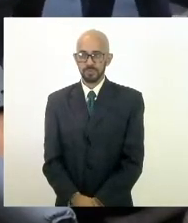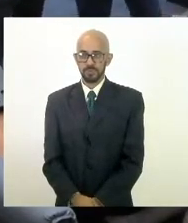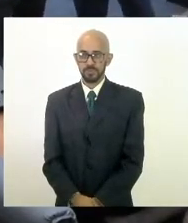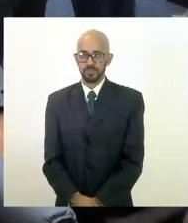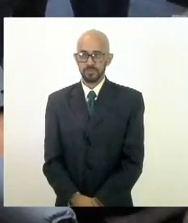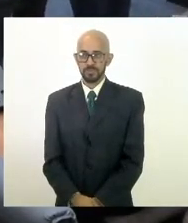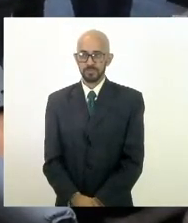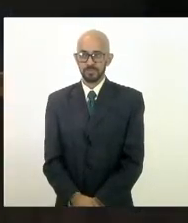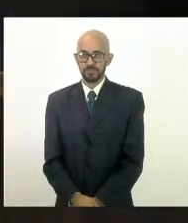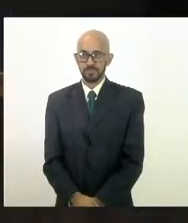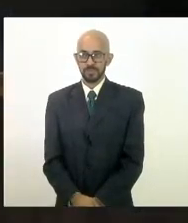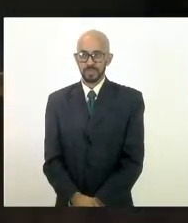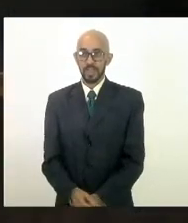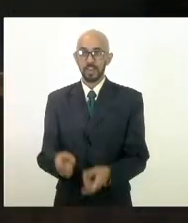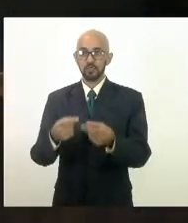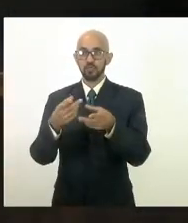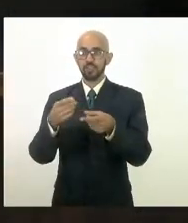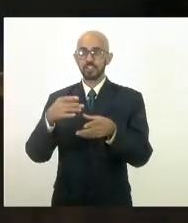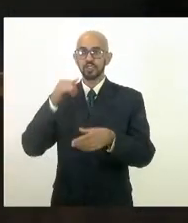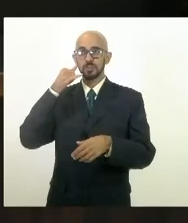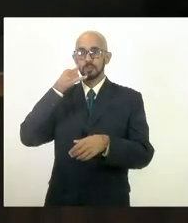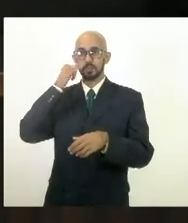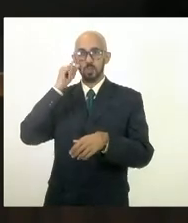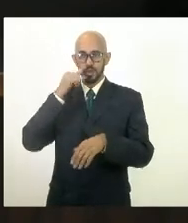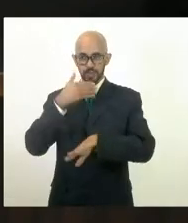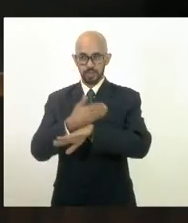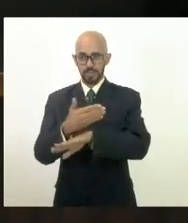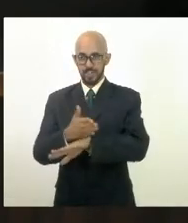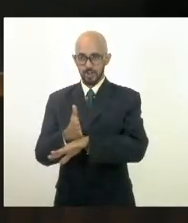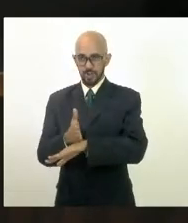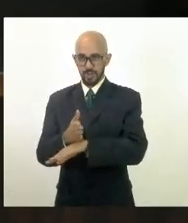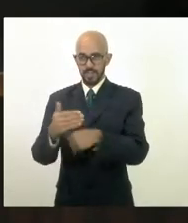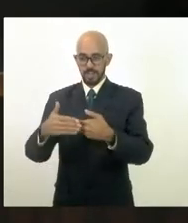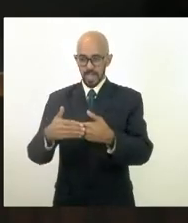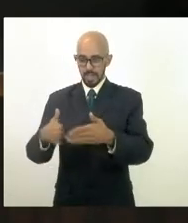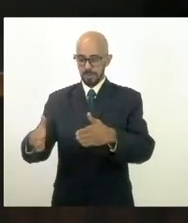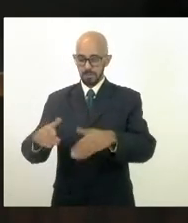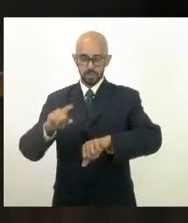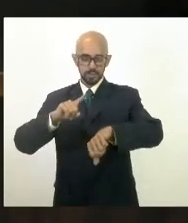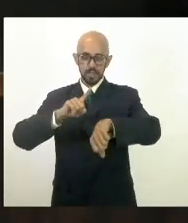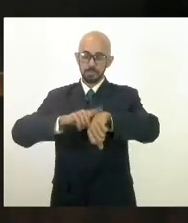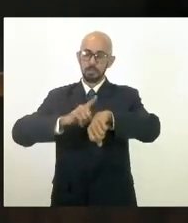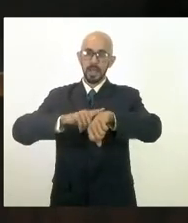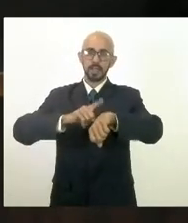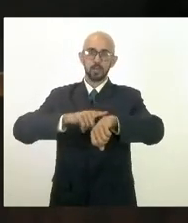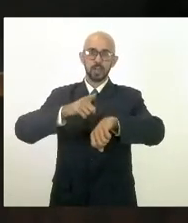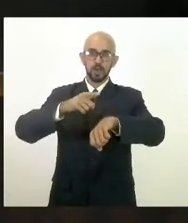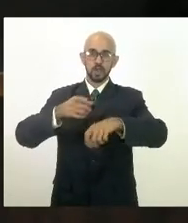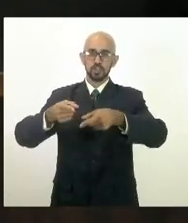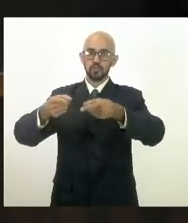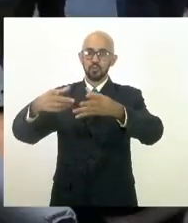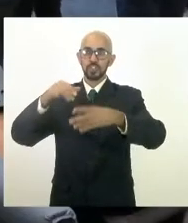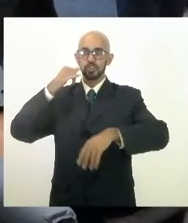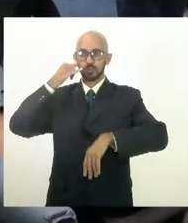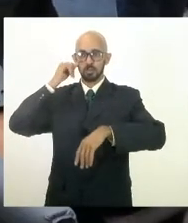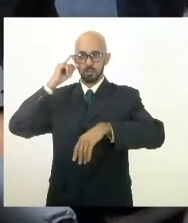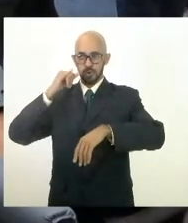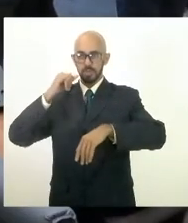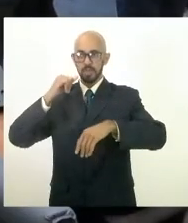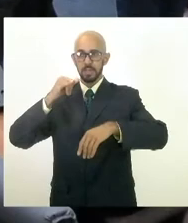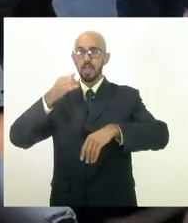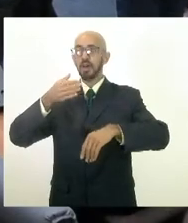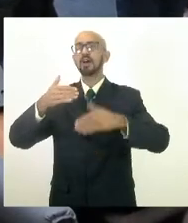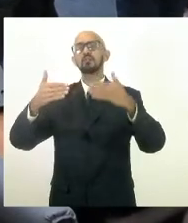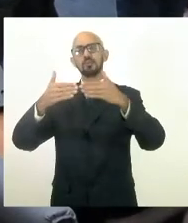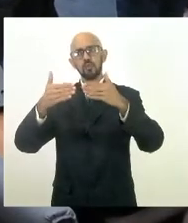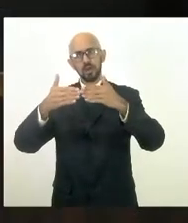ele vende boi Atila por minuto ele abre a porteira e marca no relógio e aí vende os bois parecer favorável